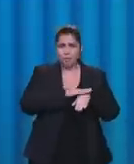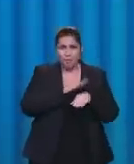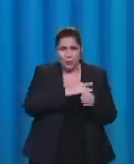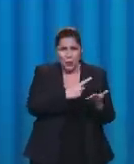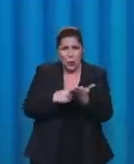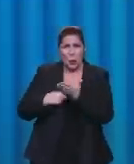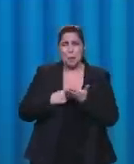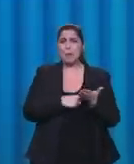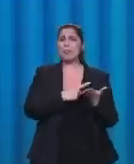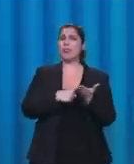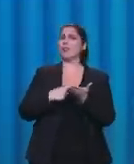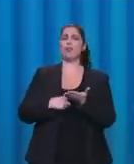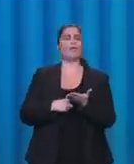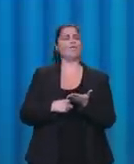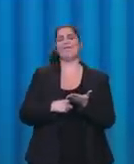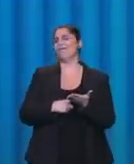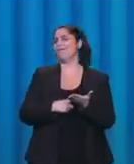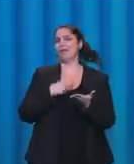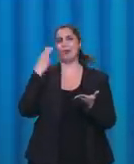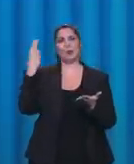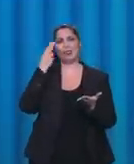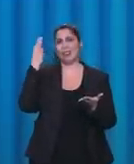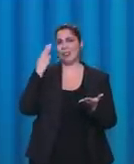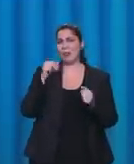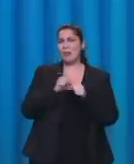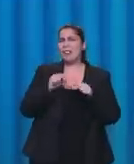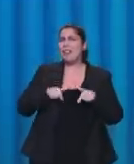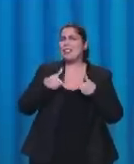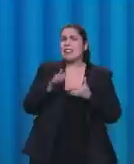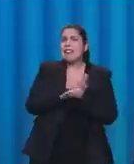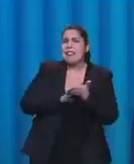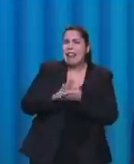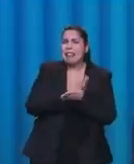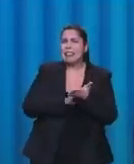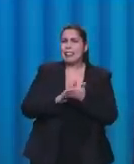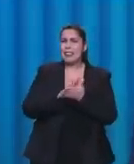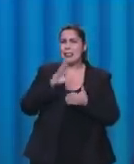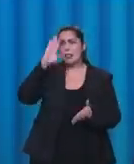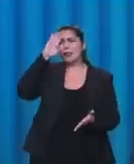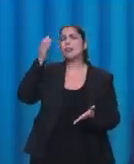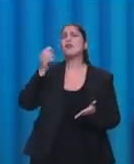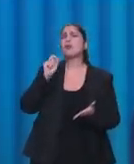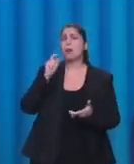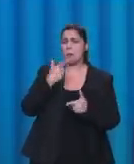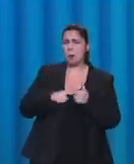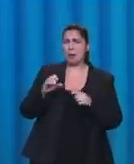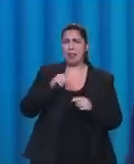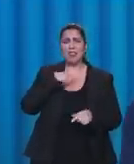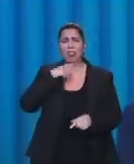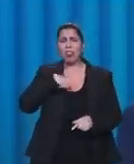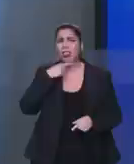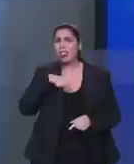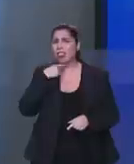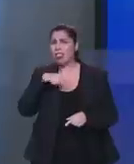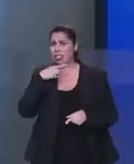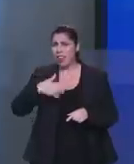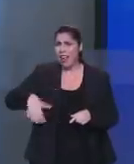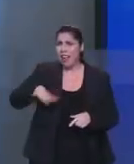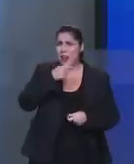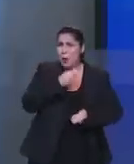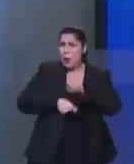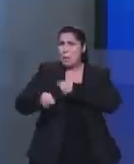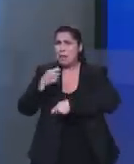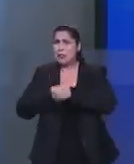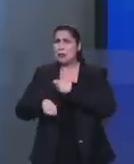permite margem quase nenhuma para a gente enfrentar os problemas. Por que não foi feito o zoneamento econômico e ecológico? Eu era ministro da